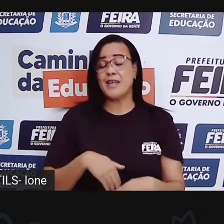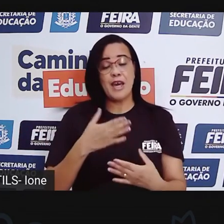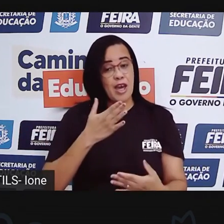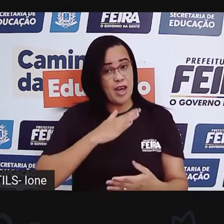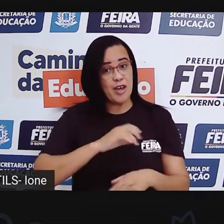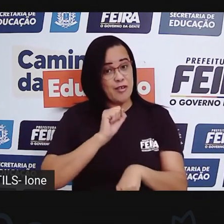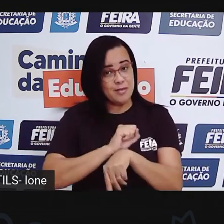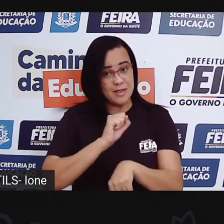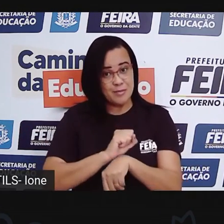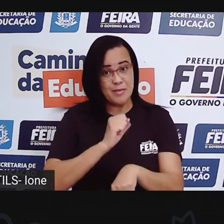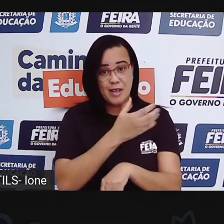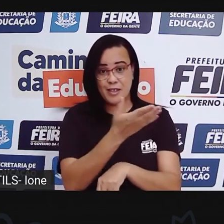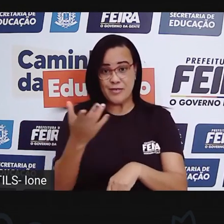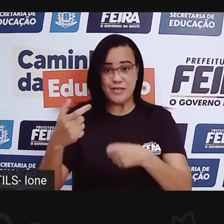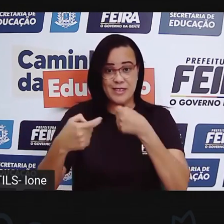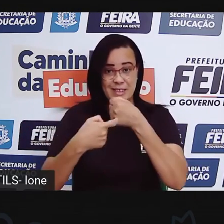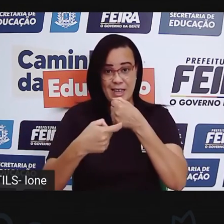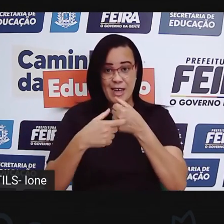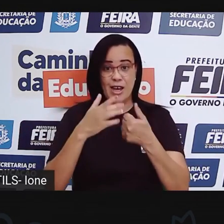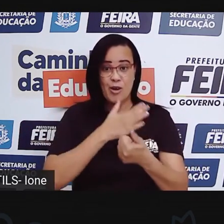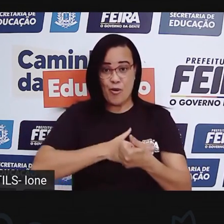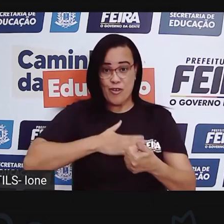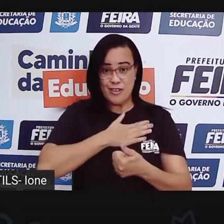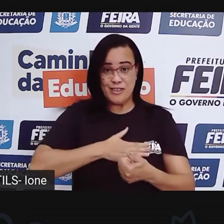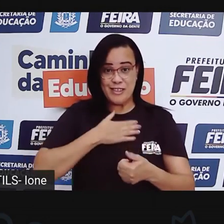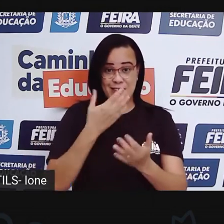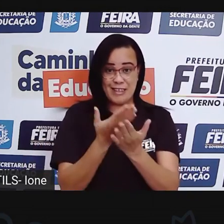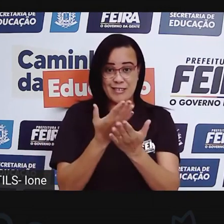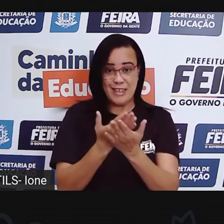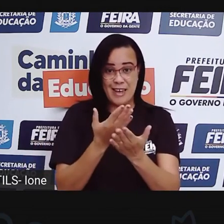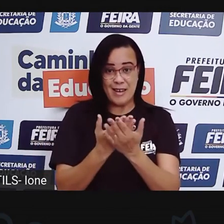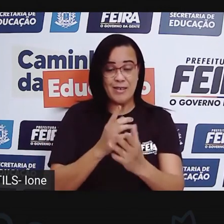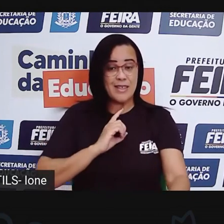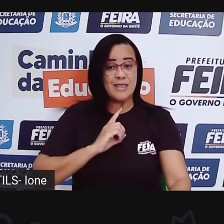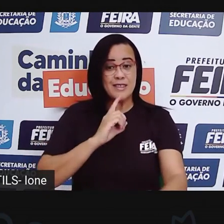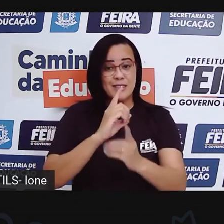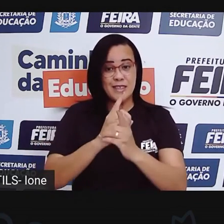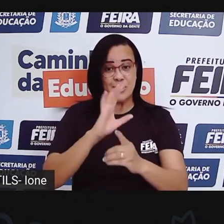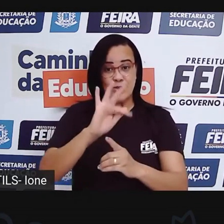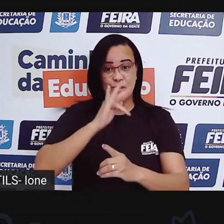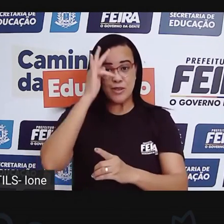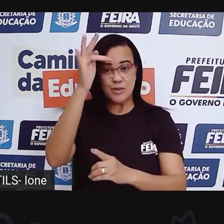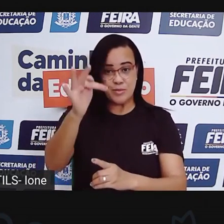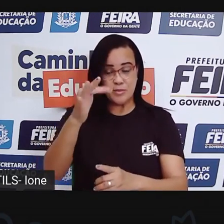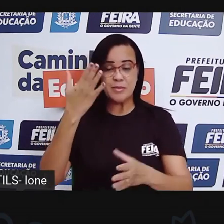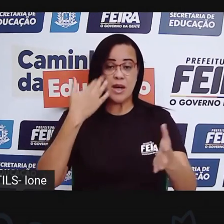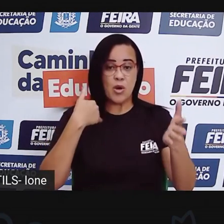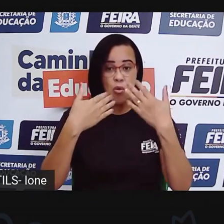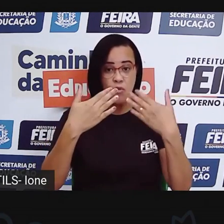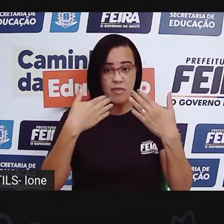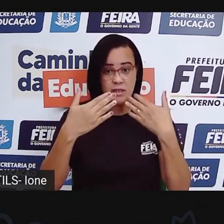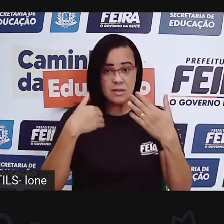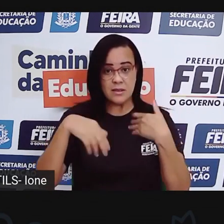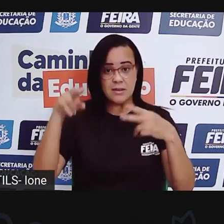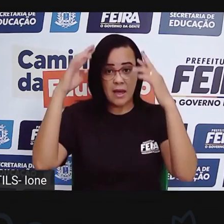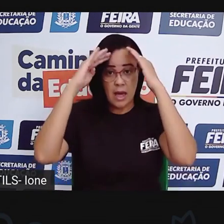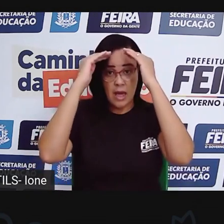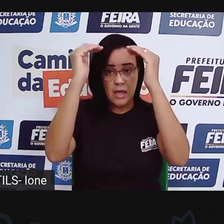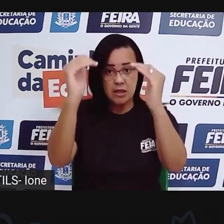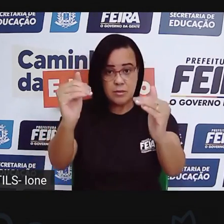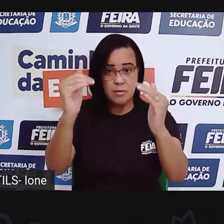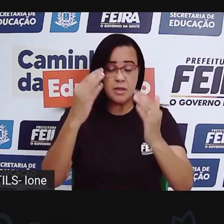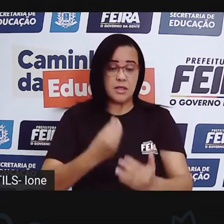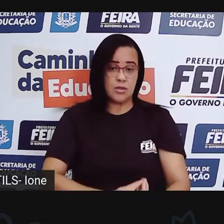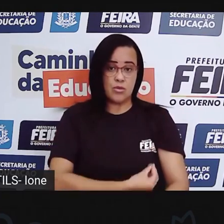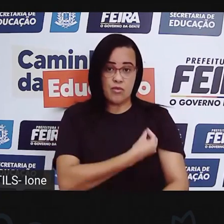E nós nos vemos na próxima aula, tá bom? Pra continuar conversando sobre convivência, respeito, identidade, tá bom?